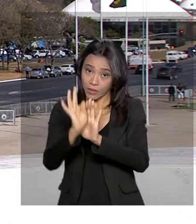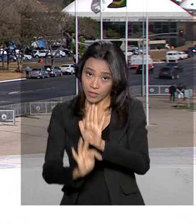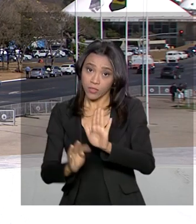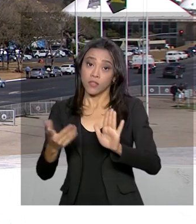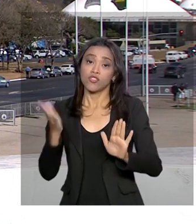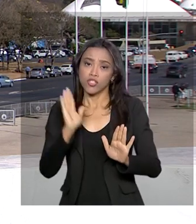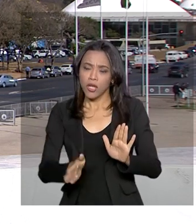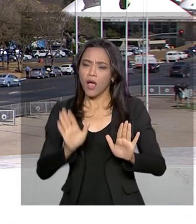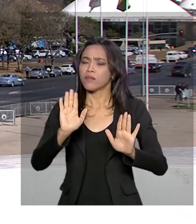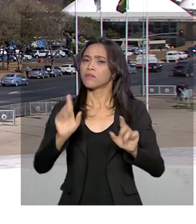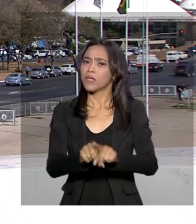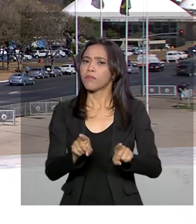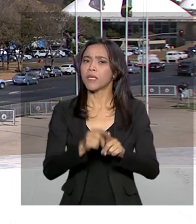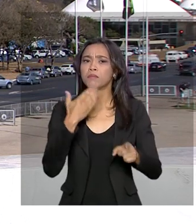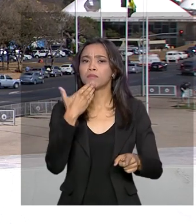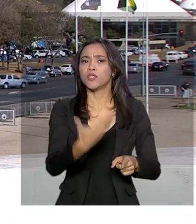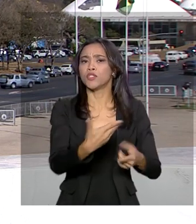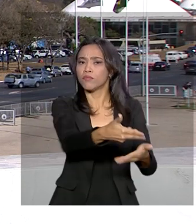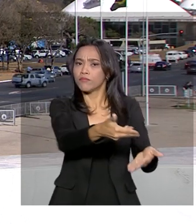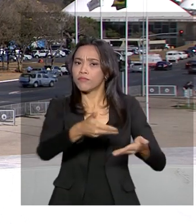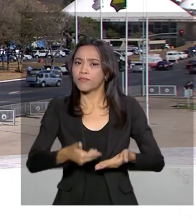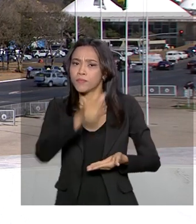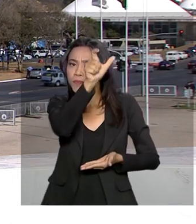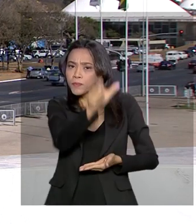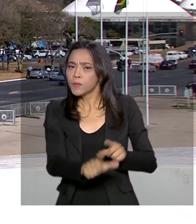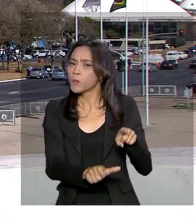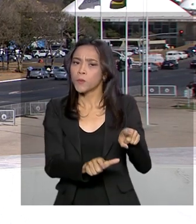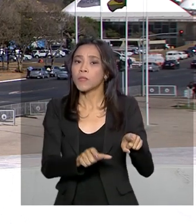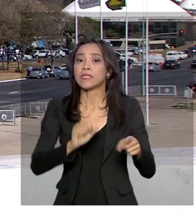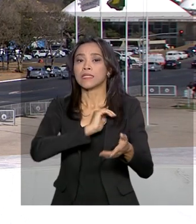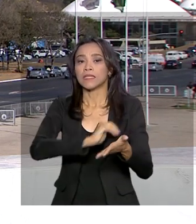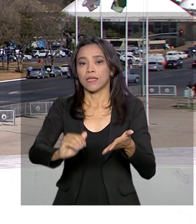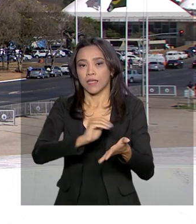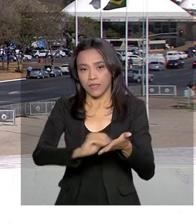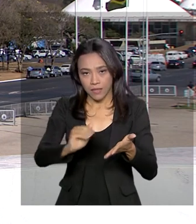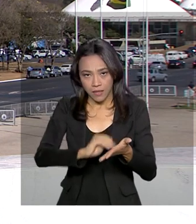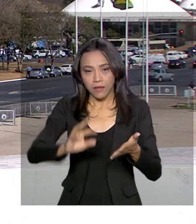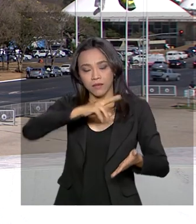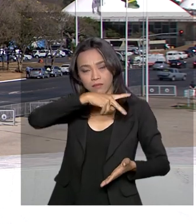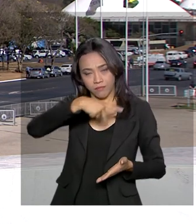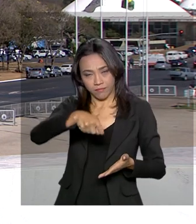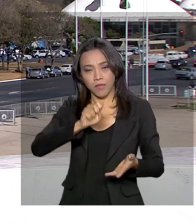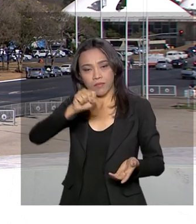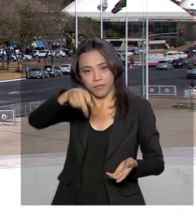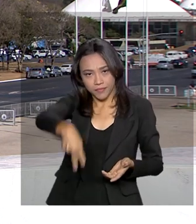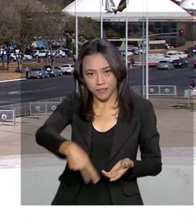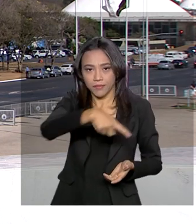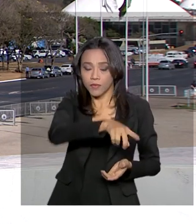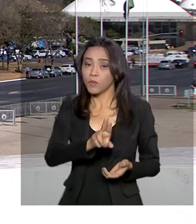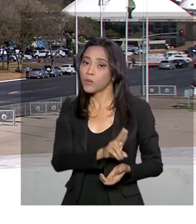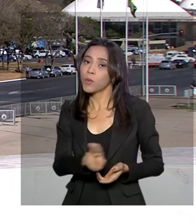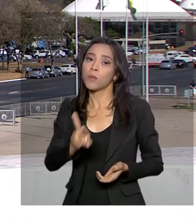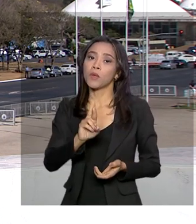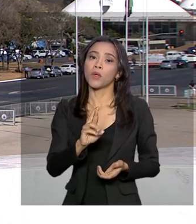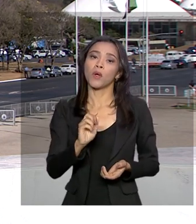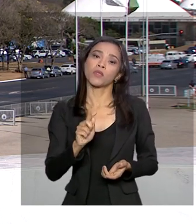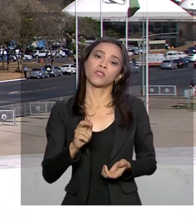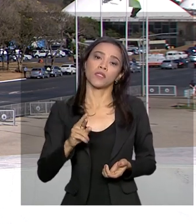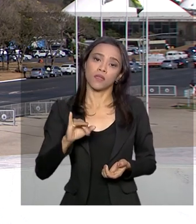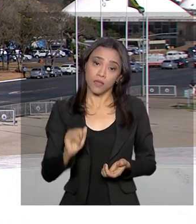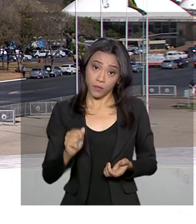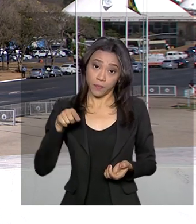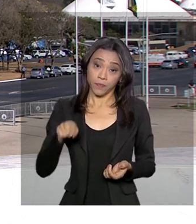convocação para uma audiência pública com o secretário da Previdência, o Rogério Marinho. E segundo a presidente da CCJ,